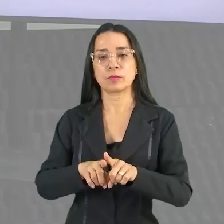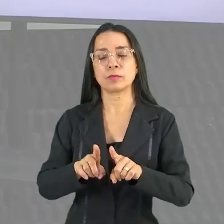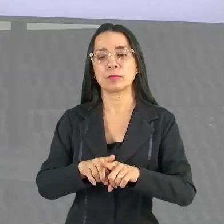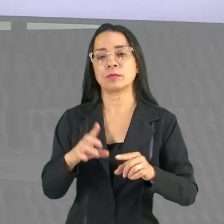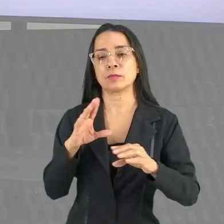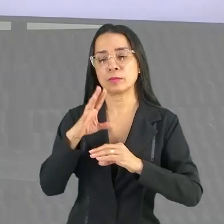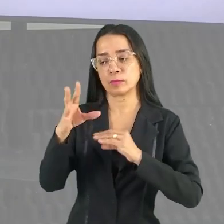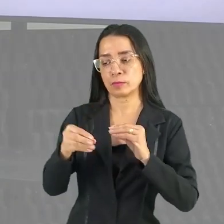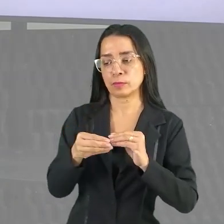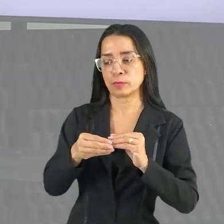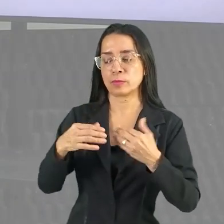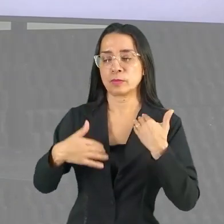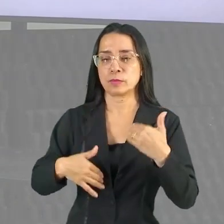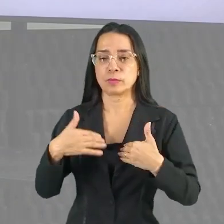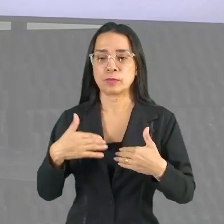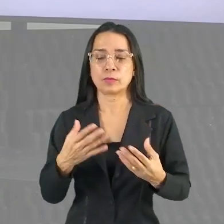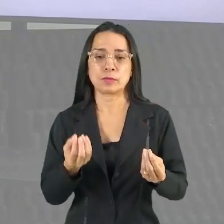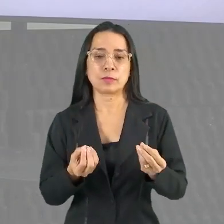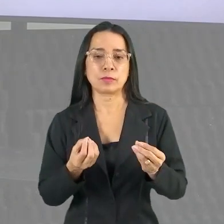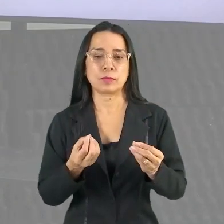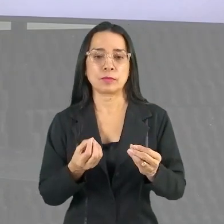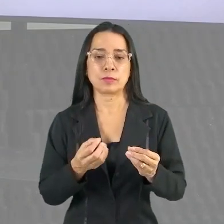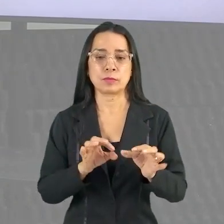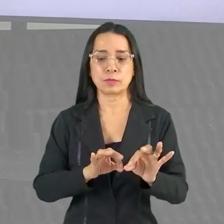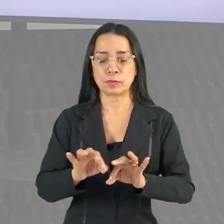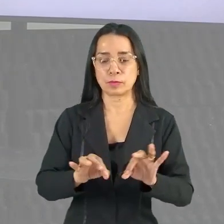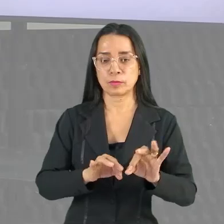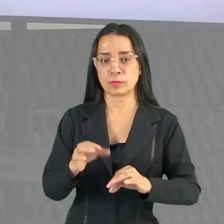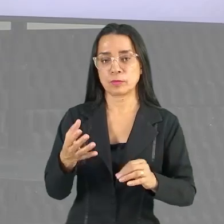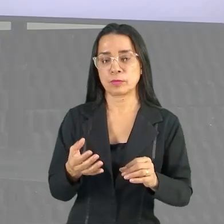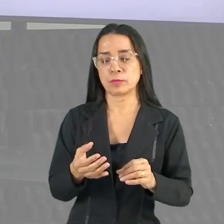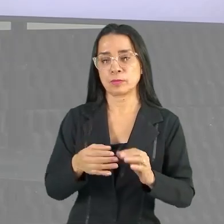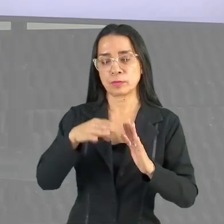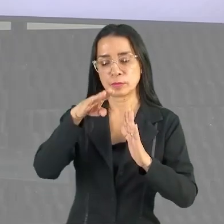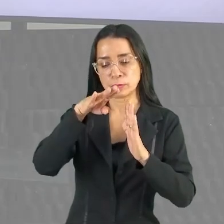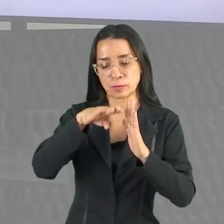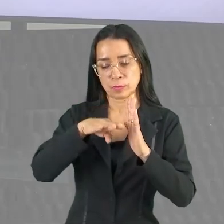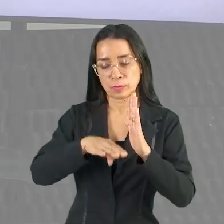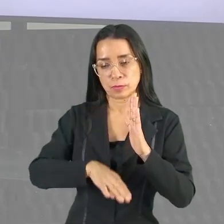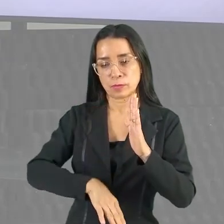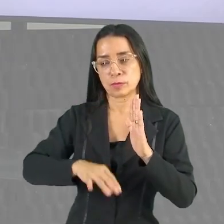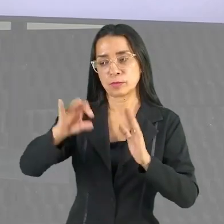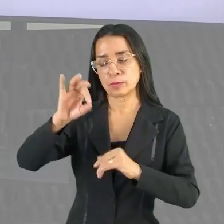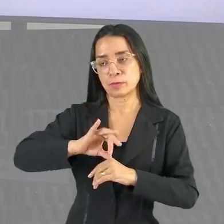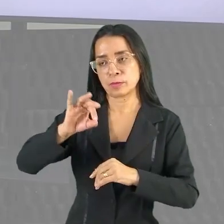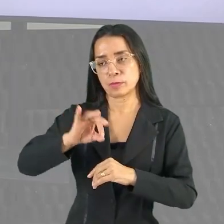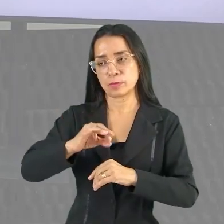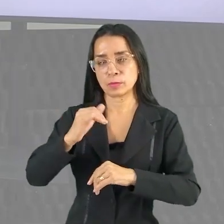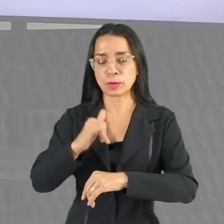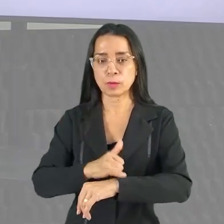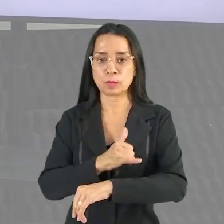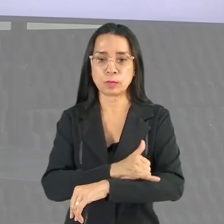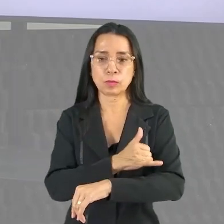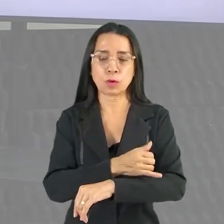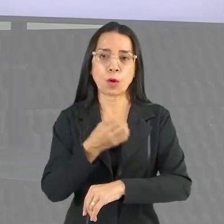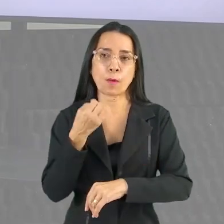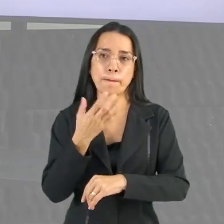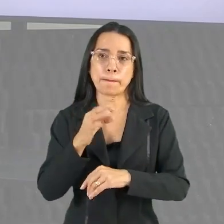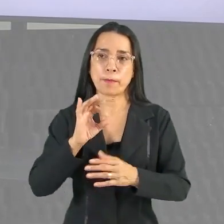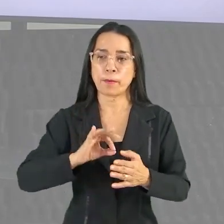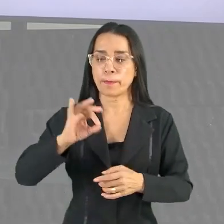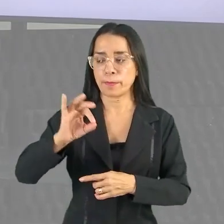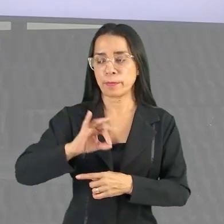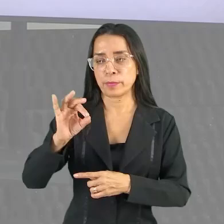corporal mais bem distribuída, um baixo percentual de gordura, um bom percentual de massa muscular, uma boa